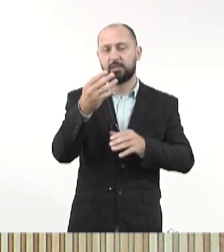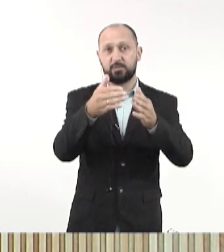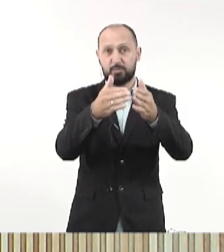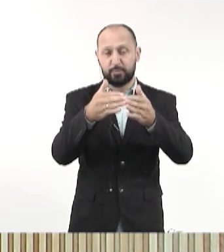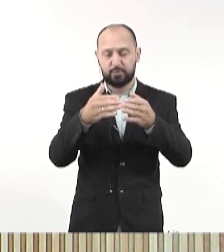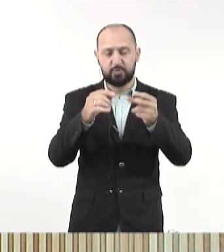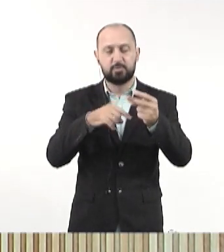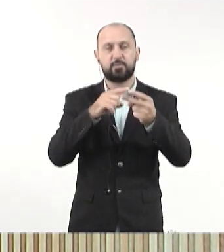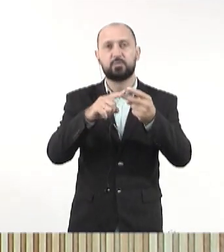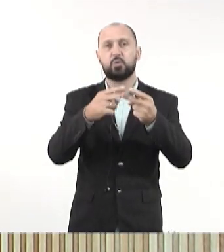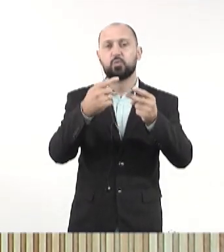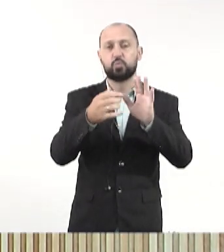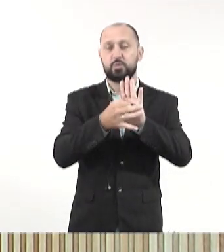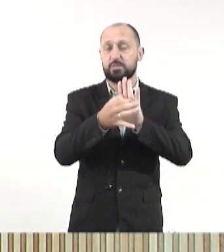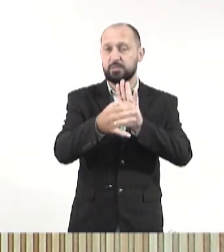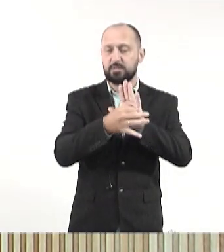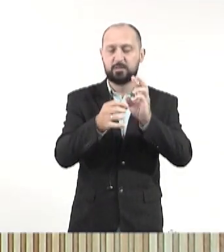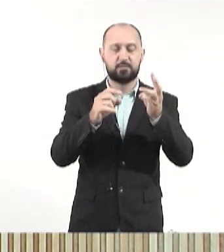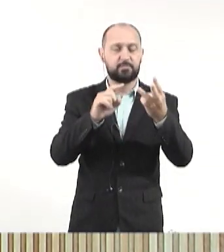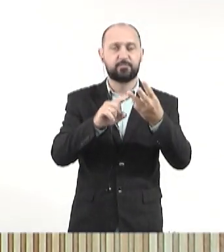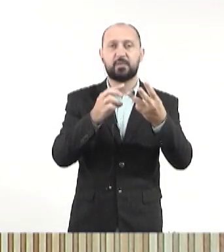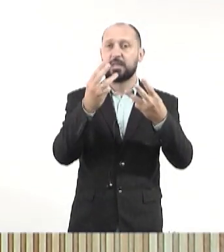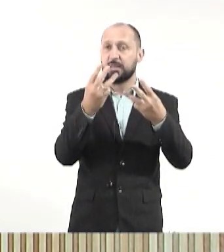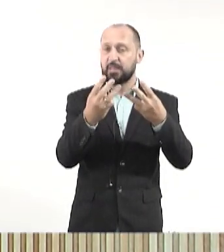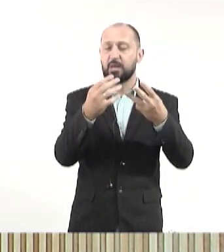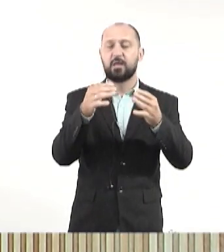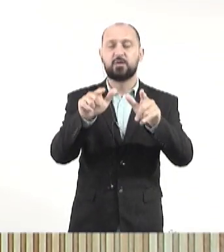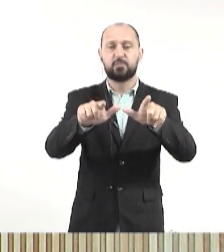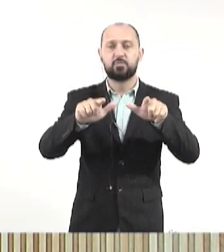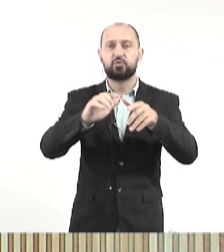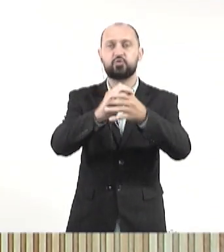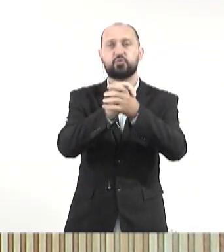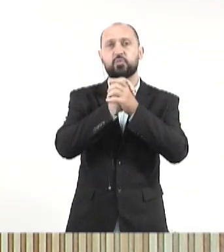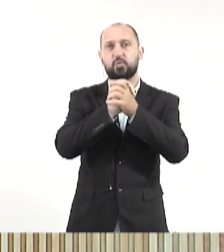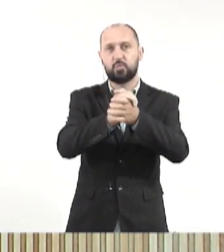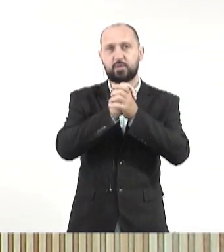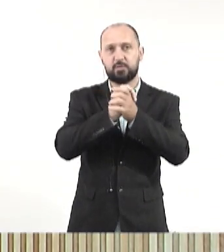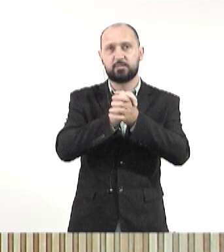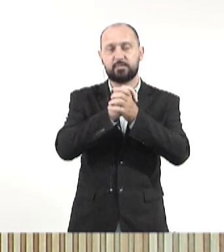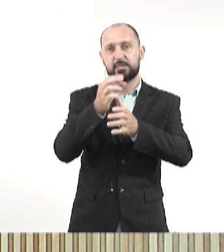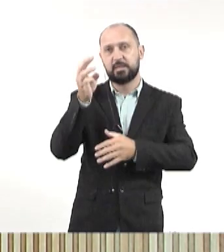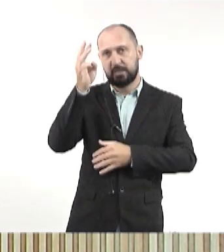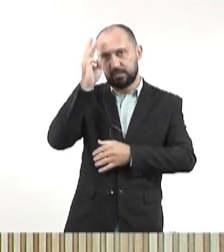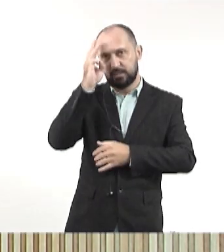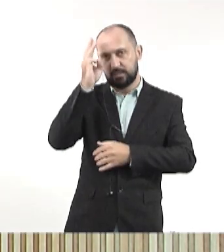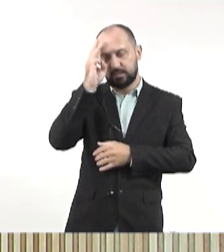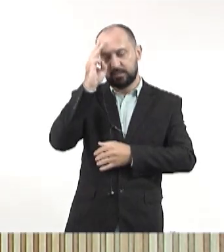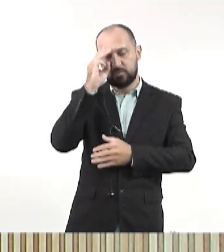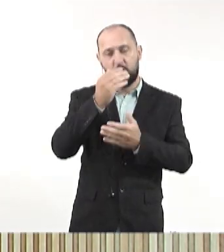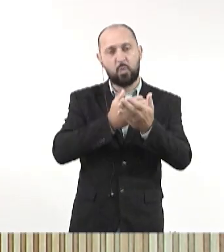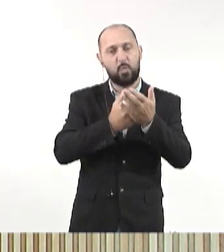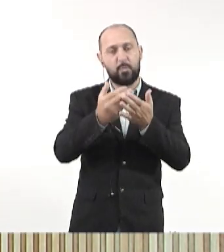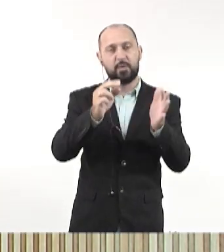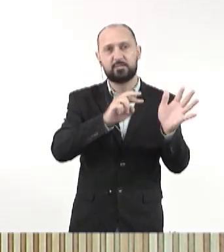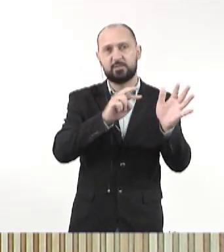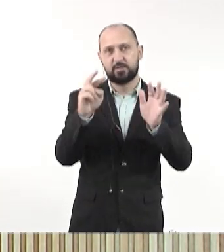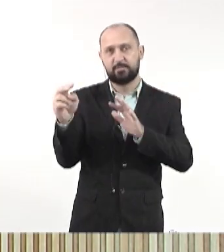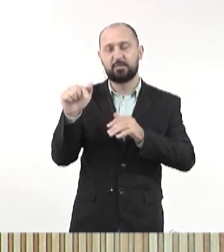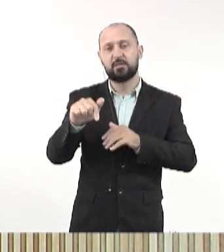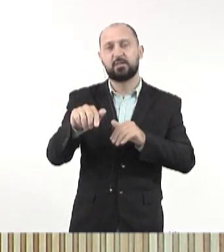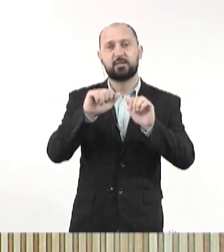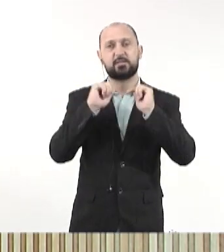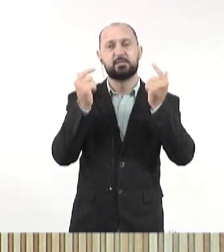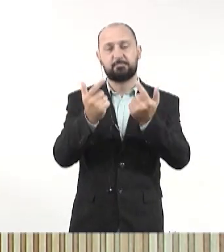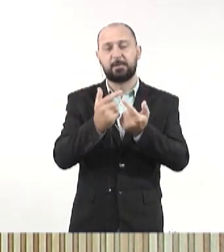três requerimentos, duas indicações e três moções de congratulação nesta terça-feira, começo de semana,